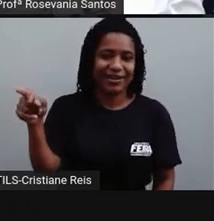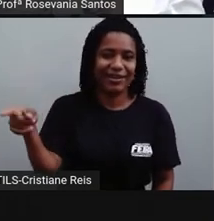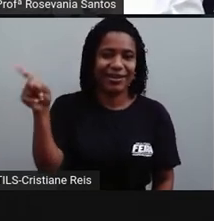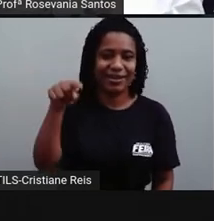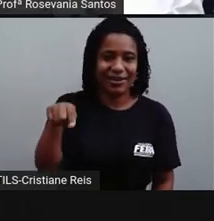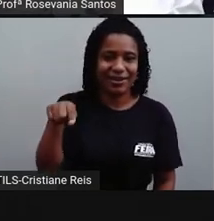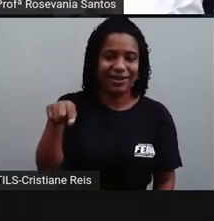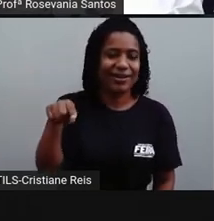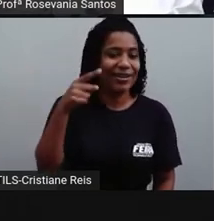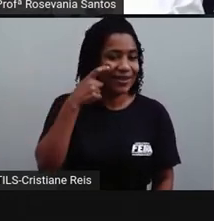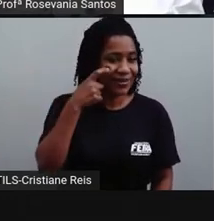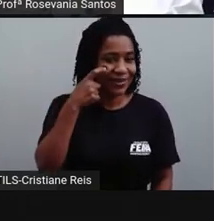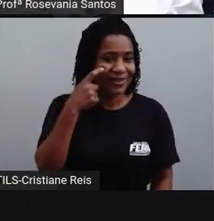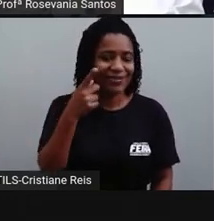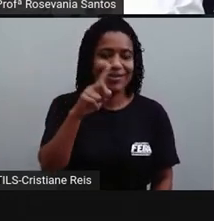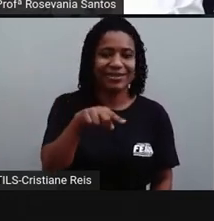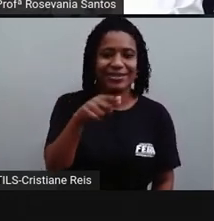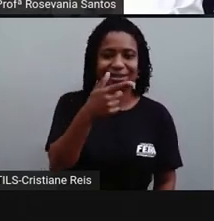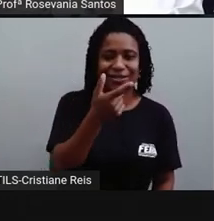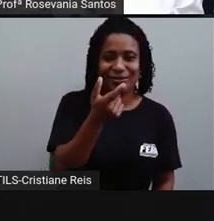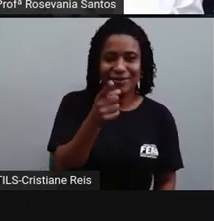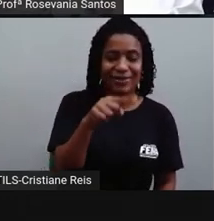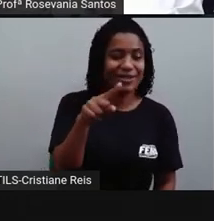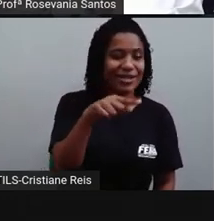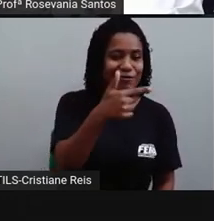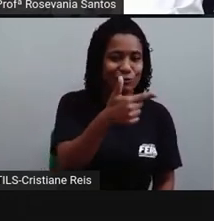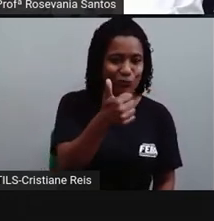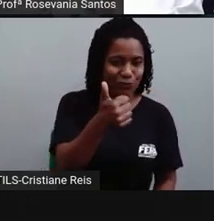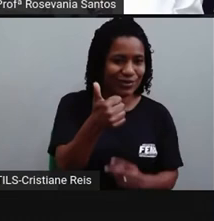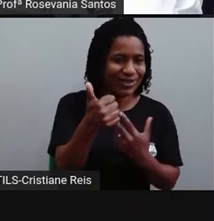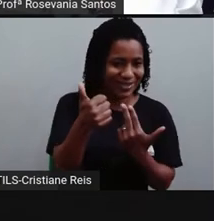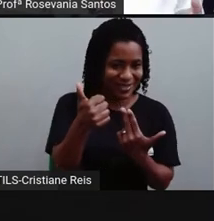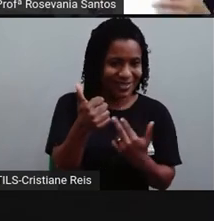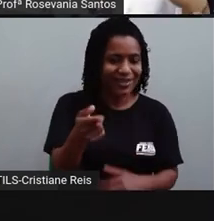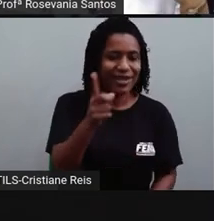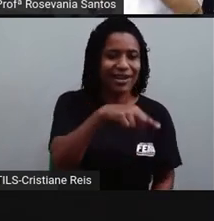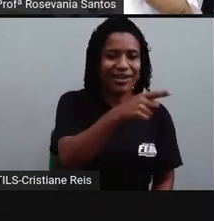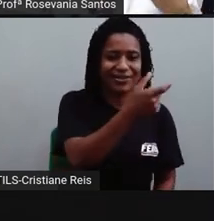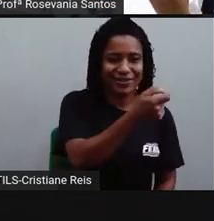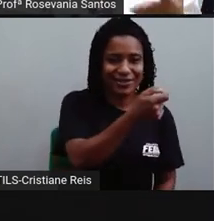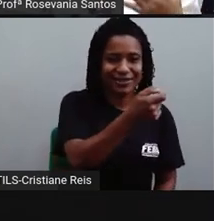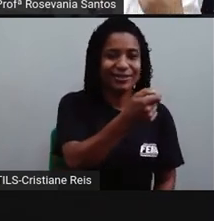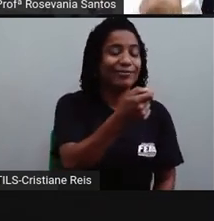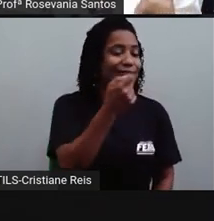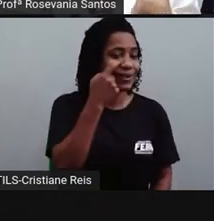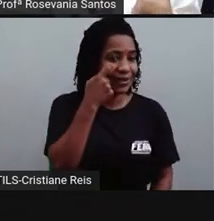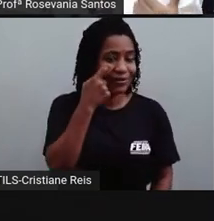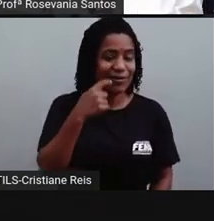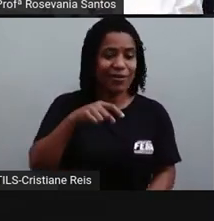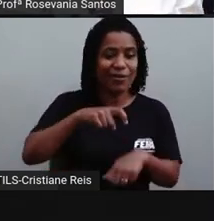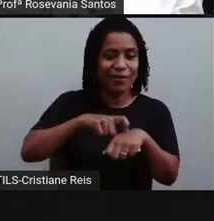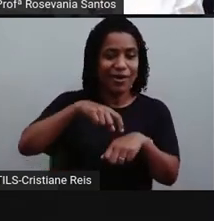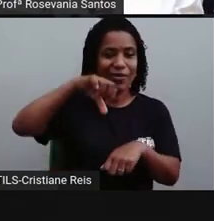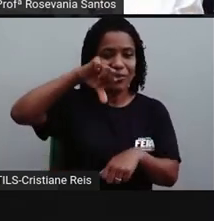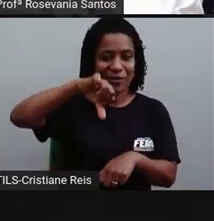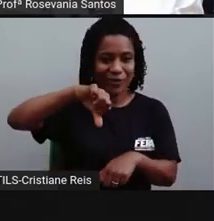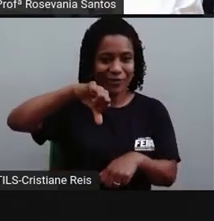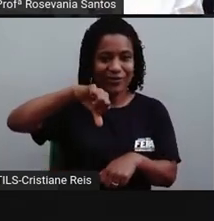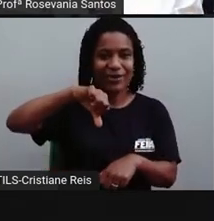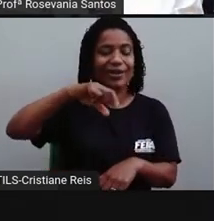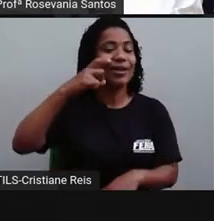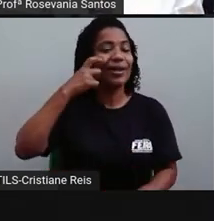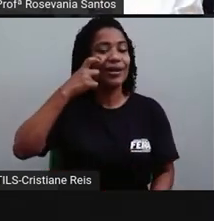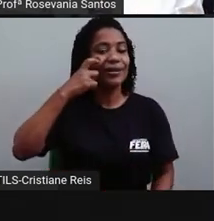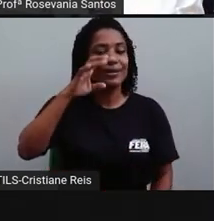ser às 20 horas. E aqui às 19 horas. Então, a nossa novela aqui, começa nove horas aqui. O pessoal está